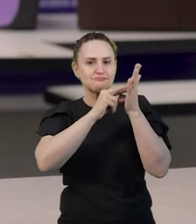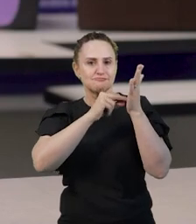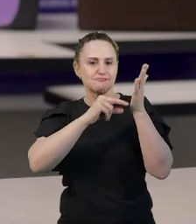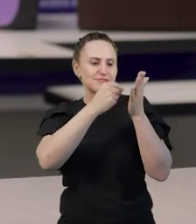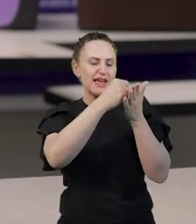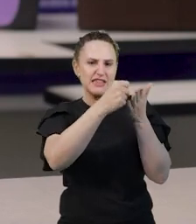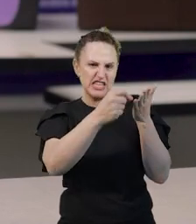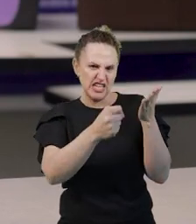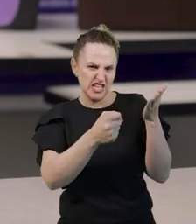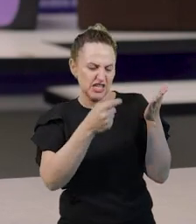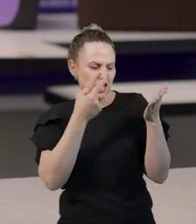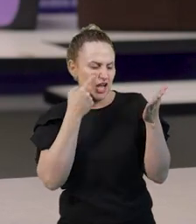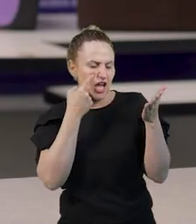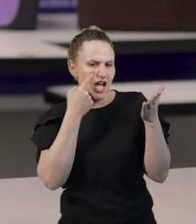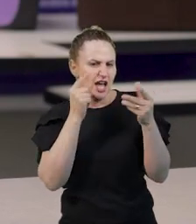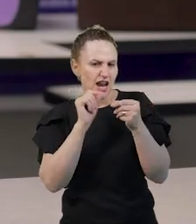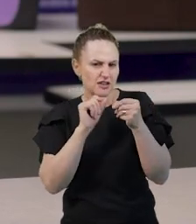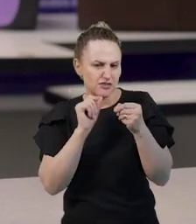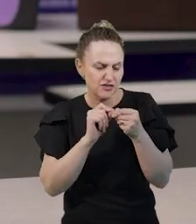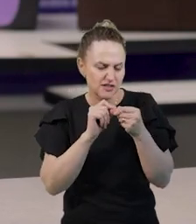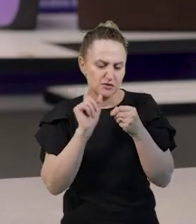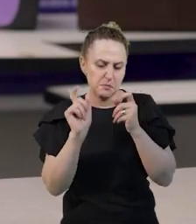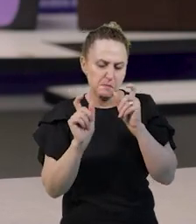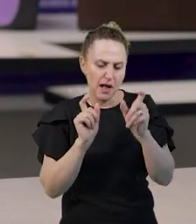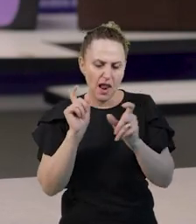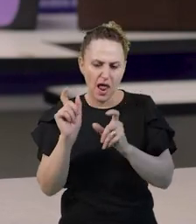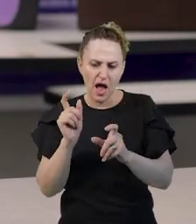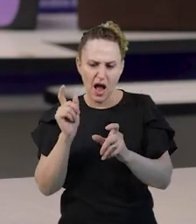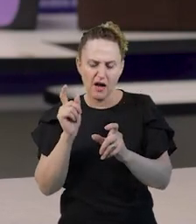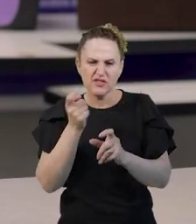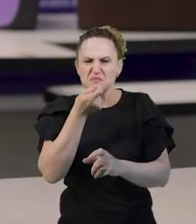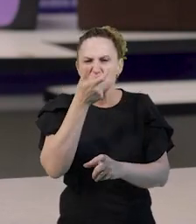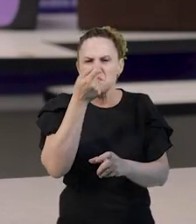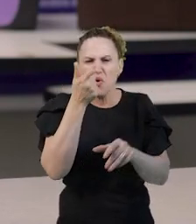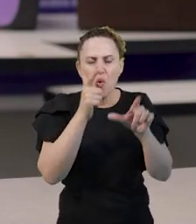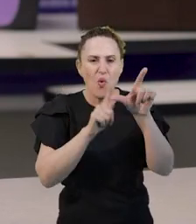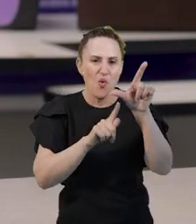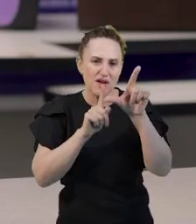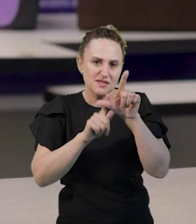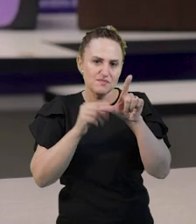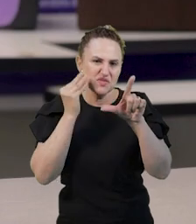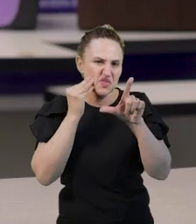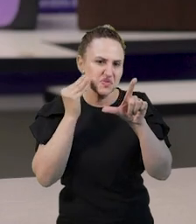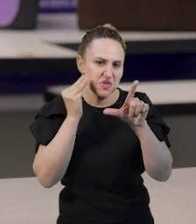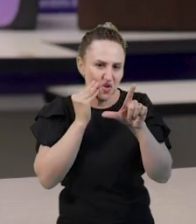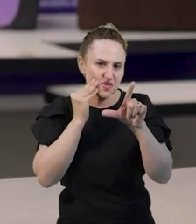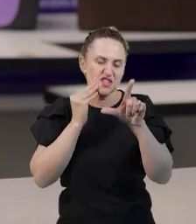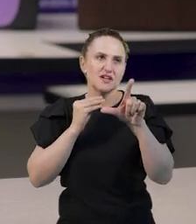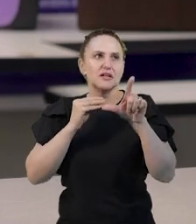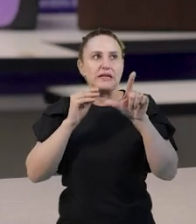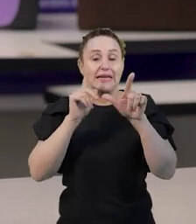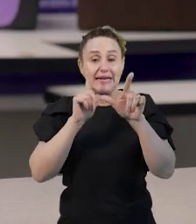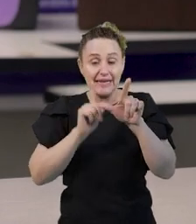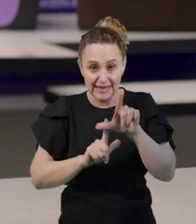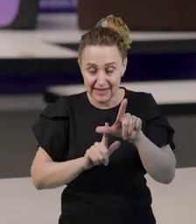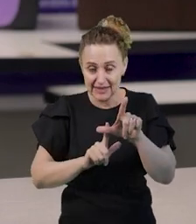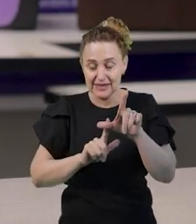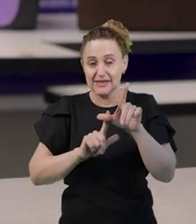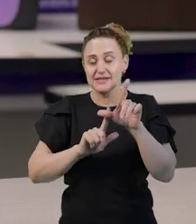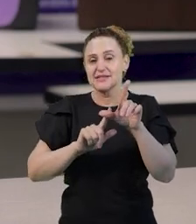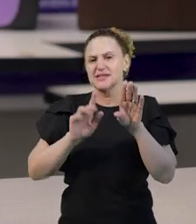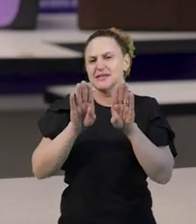elas vão escrevendo palavras, fazem tentativas, com poucas letras, sendo letras ou sílabas repetidas.